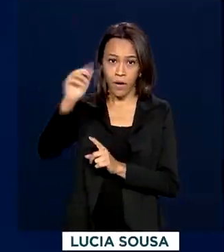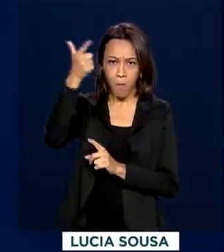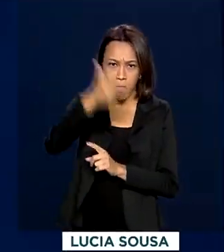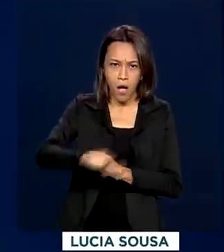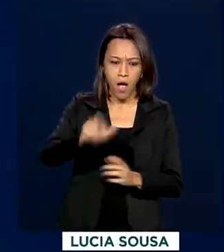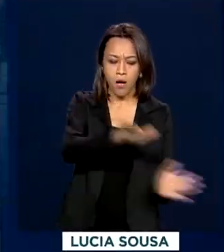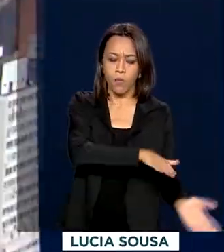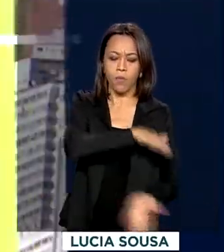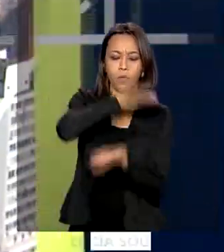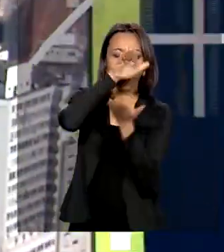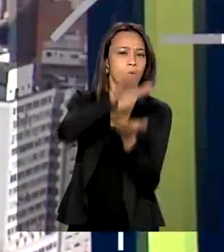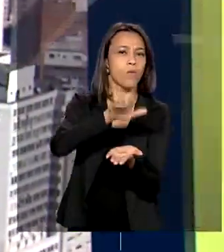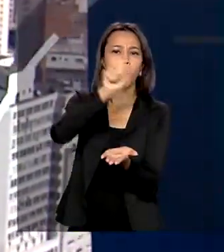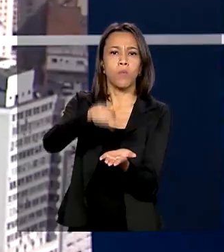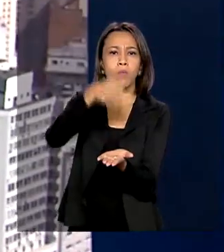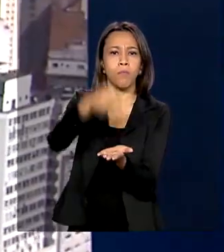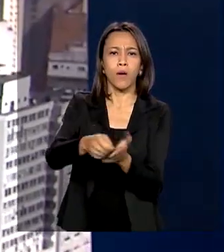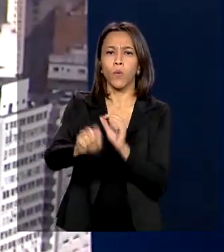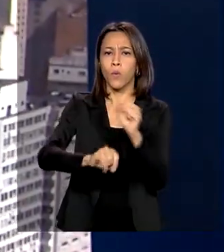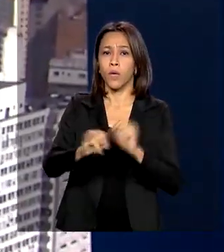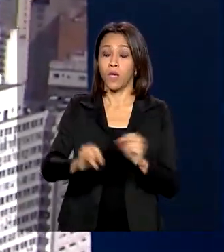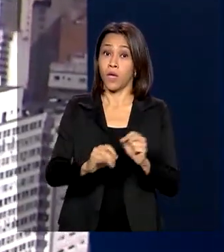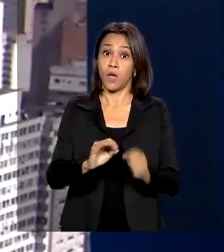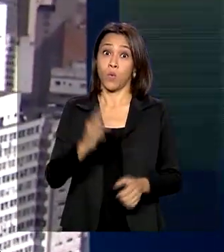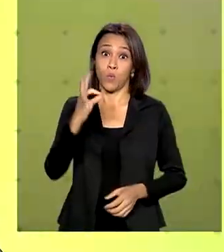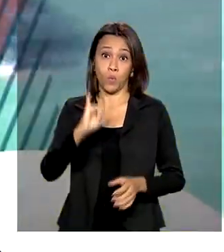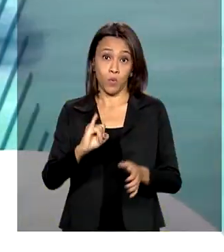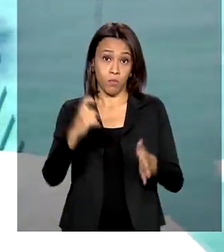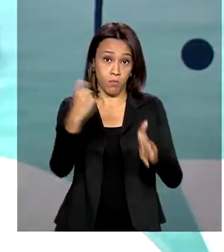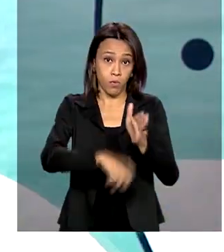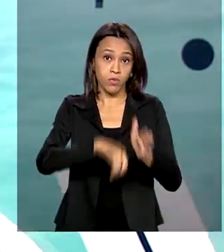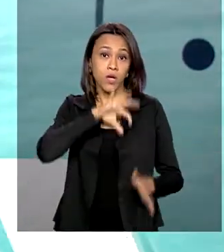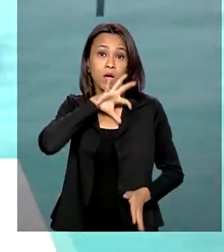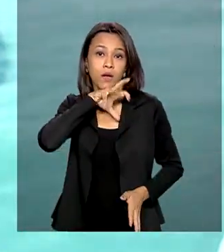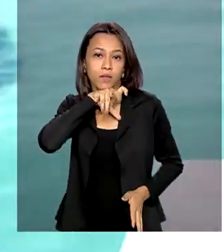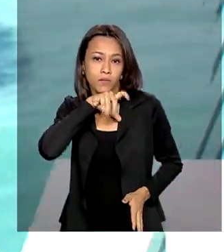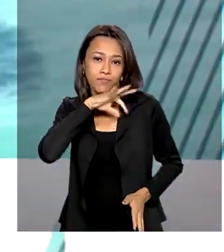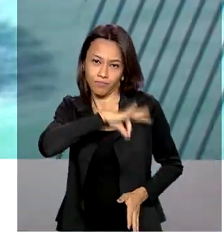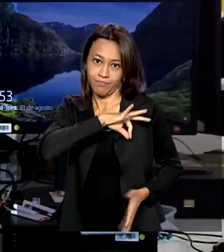restituição do imposto de renda. A repórter Cláudia Boiunga tem as informações.